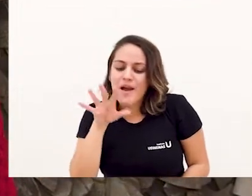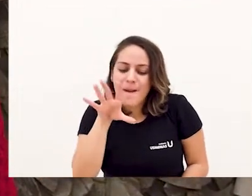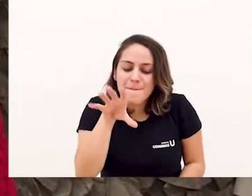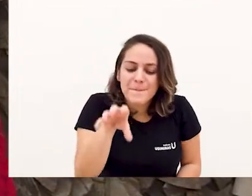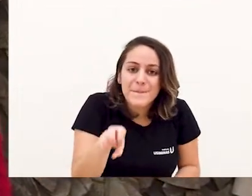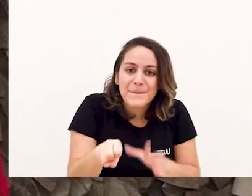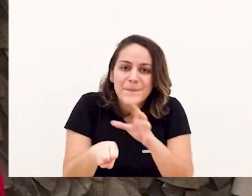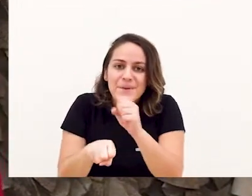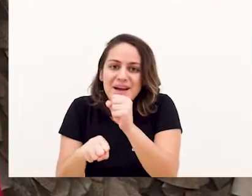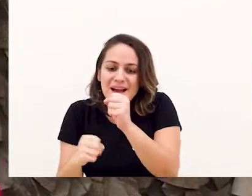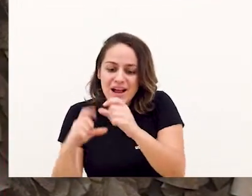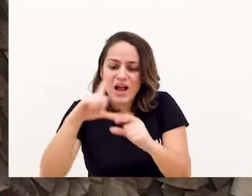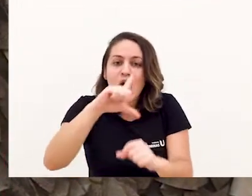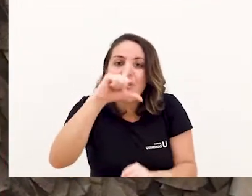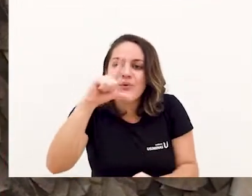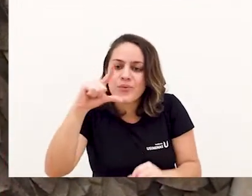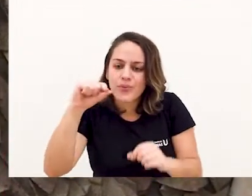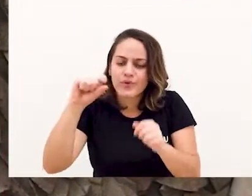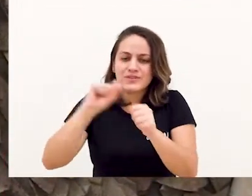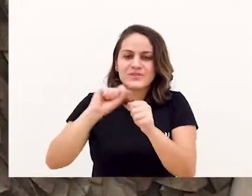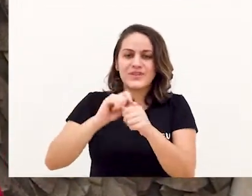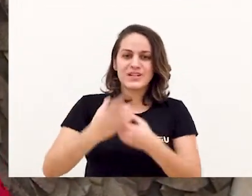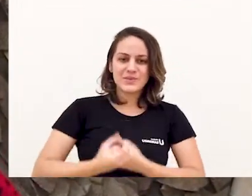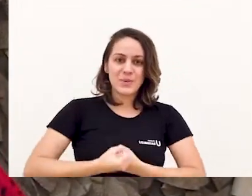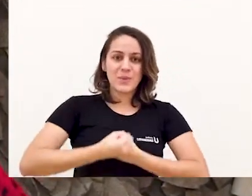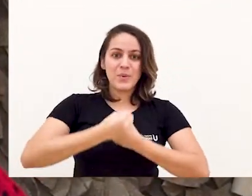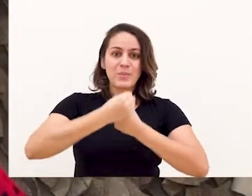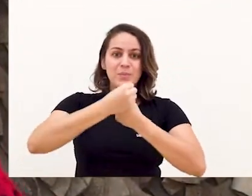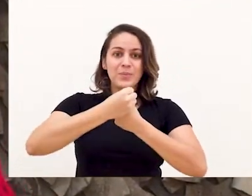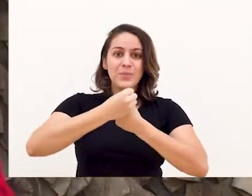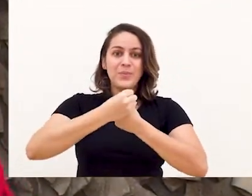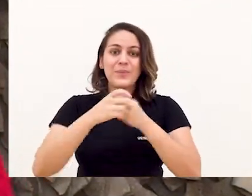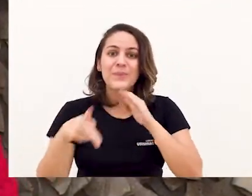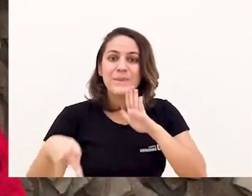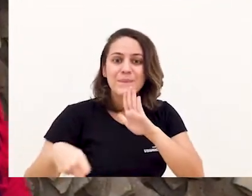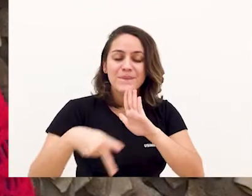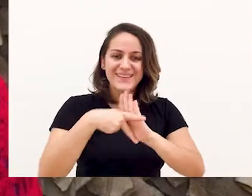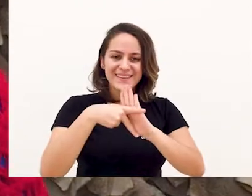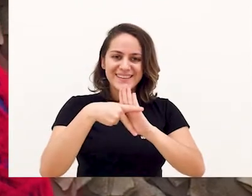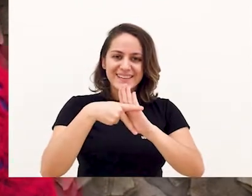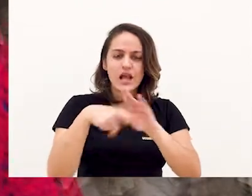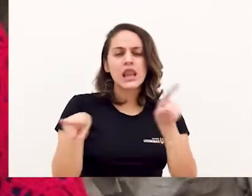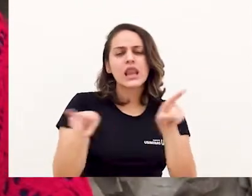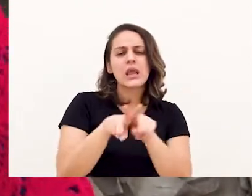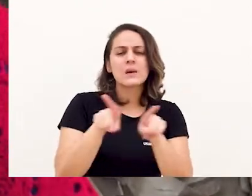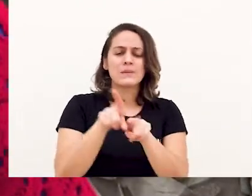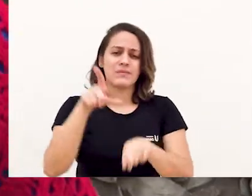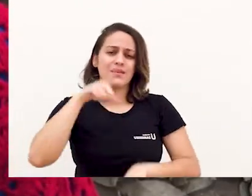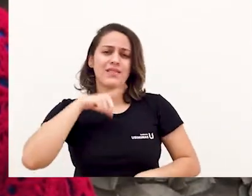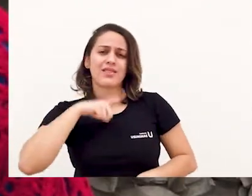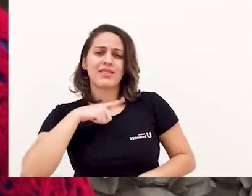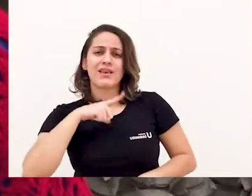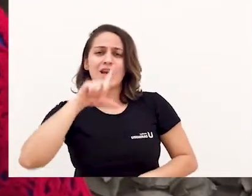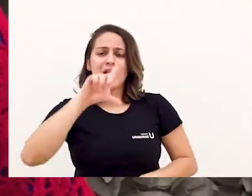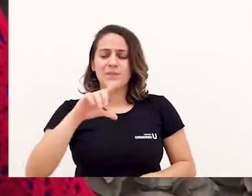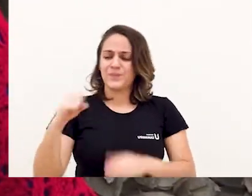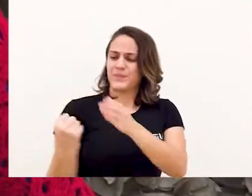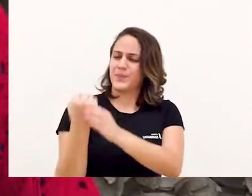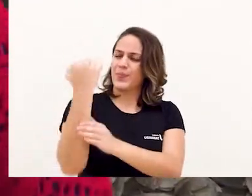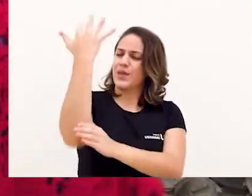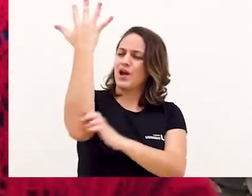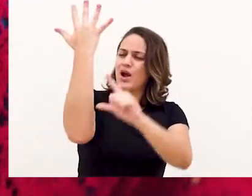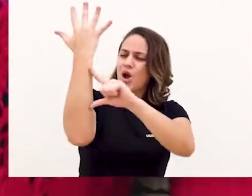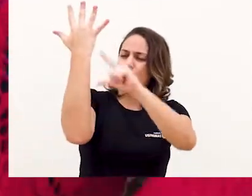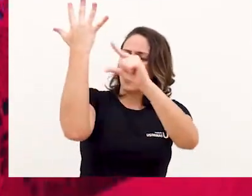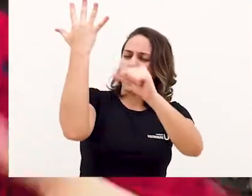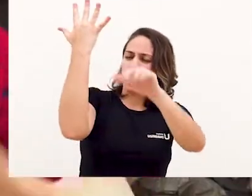E ele transformou seu buquê num luminoso arranjo de folhas. Outras se embaraçaram no cabelo